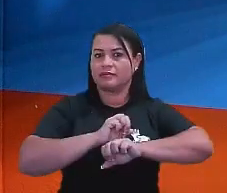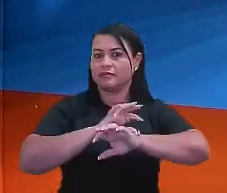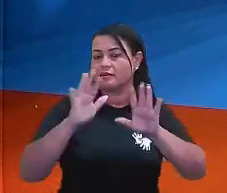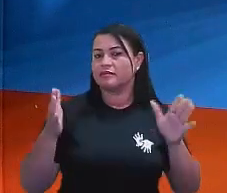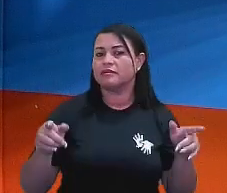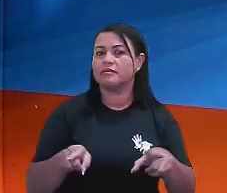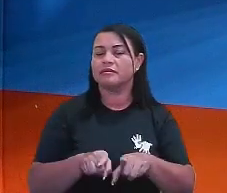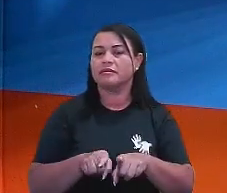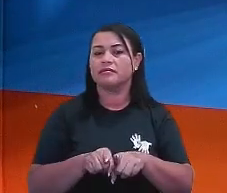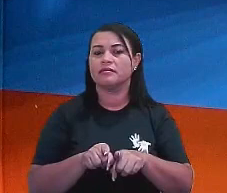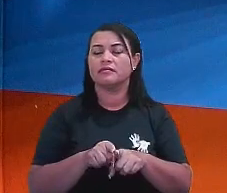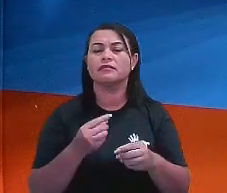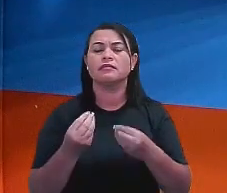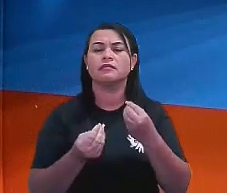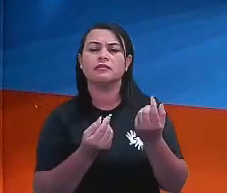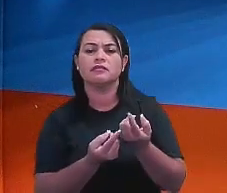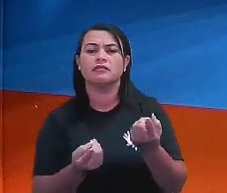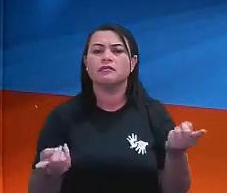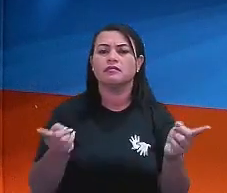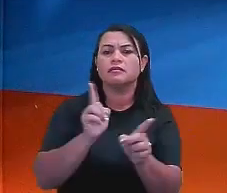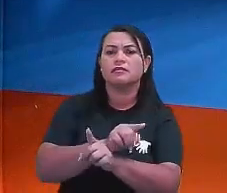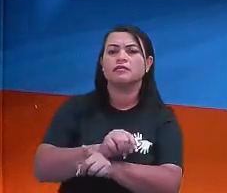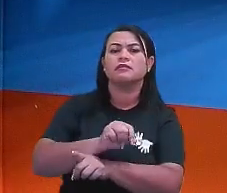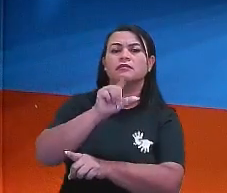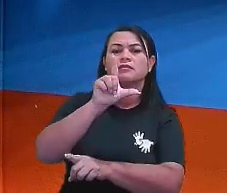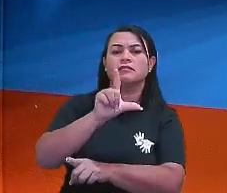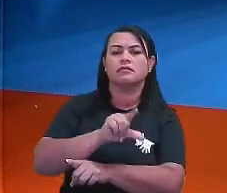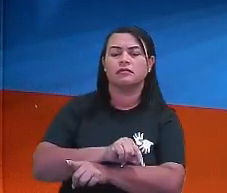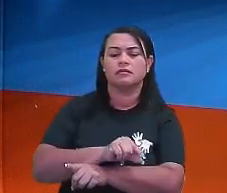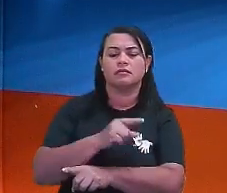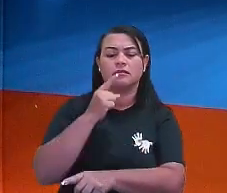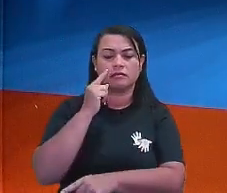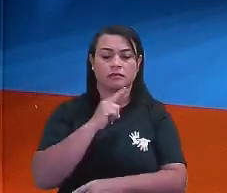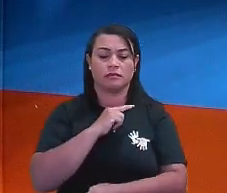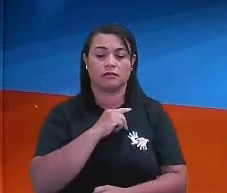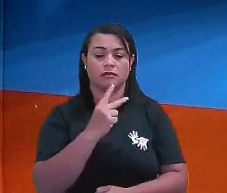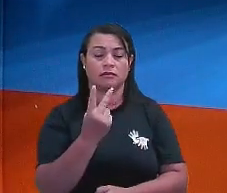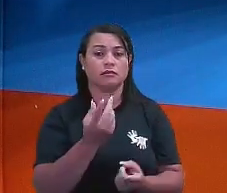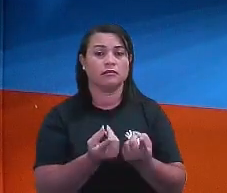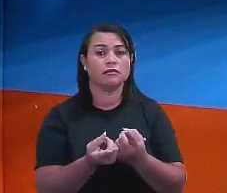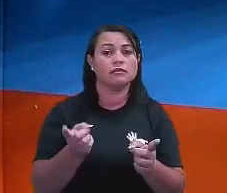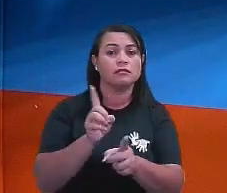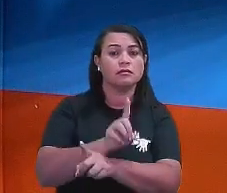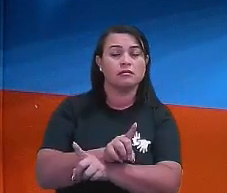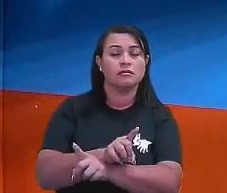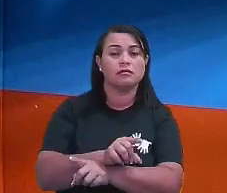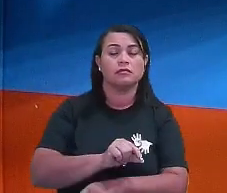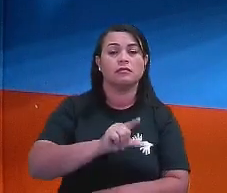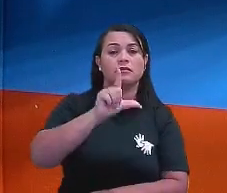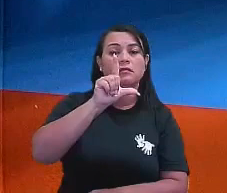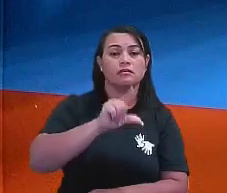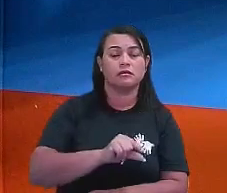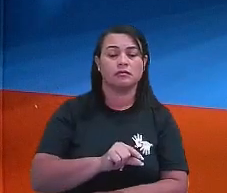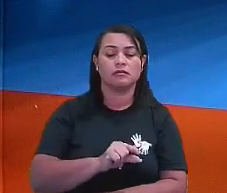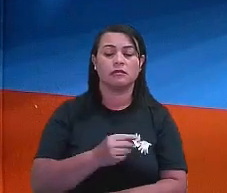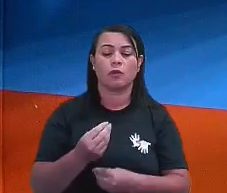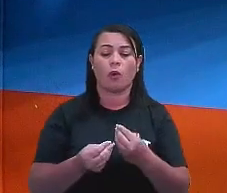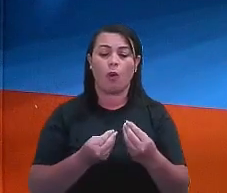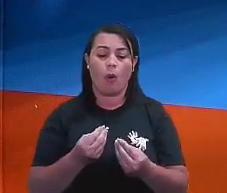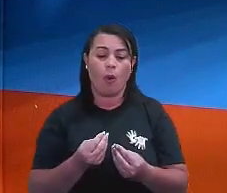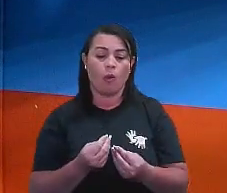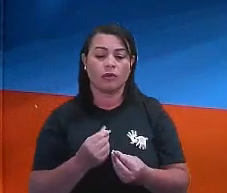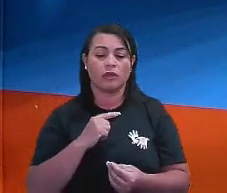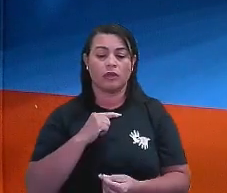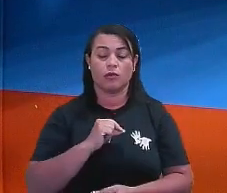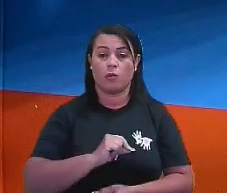grandezas inversamente proporcionais. Temos duas grandezas inversamente proporcionais quando o